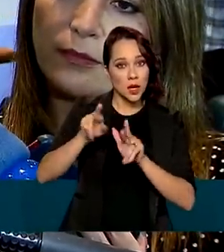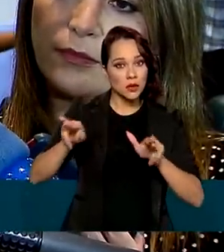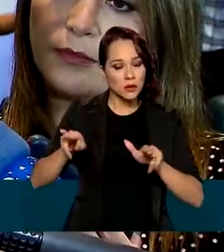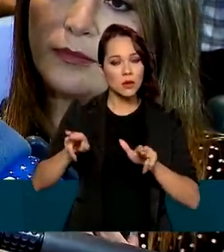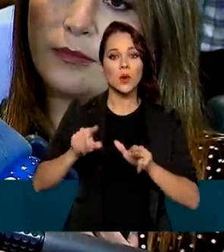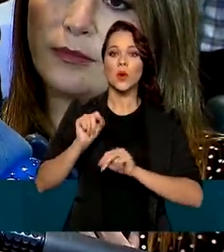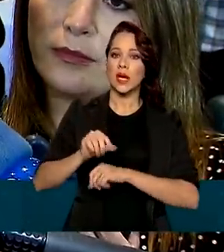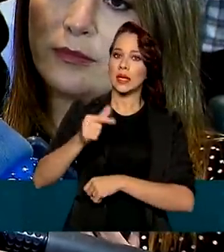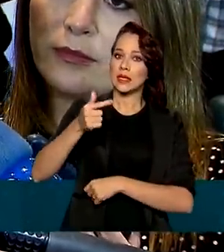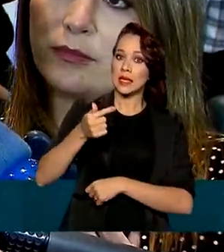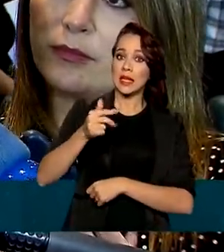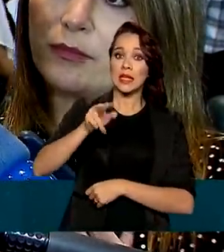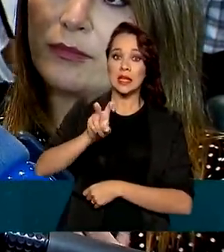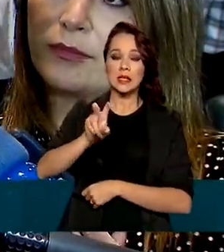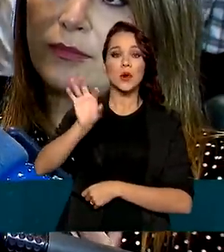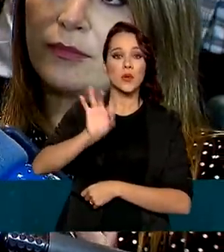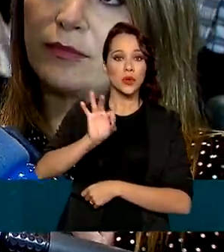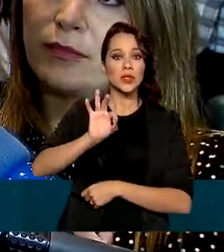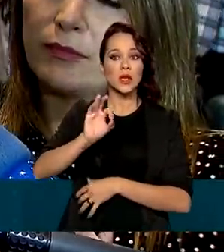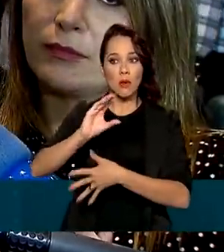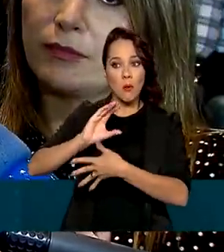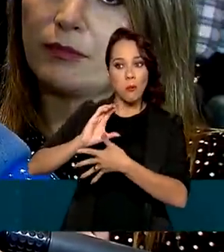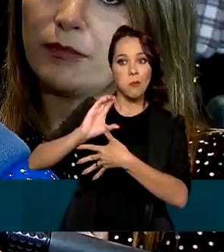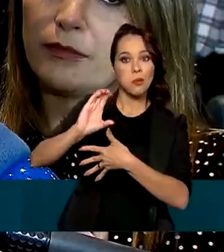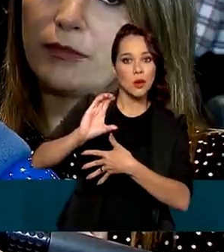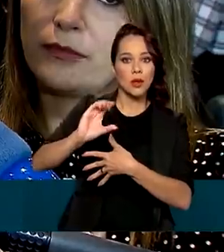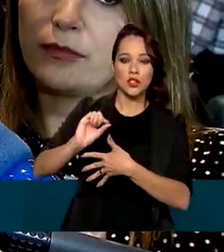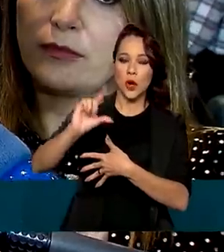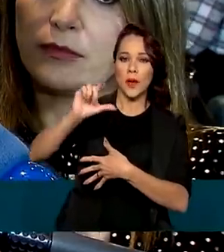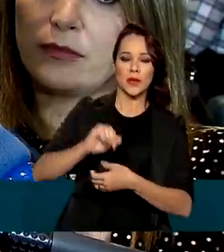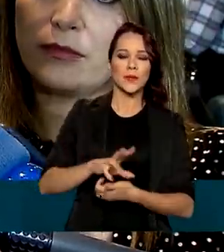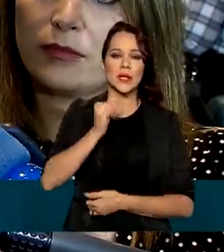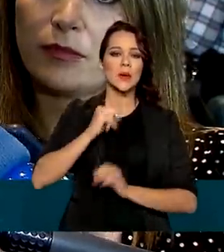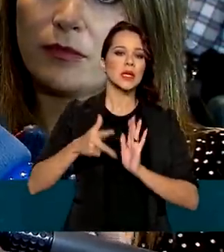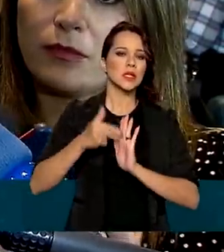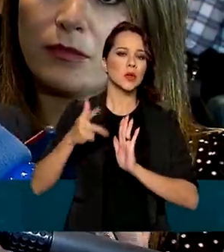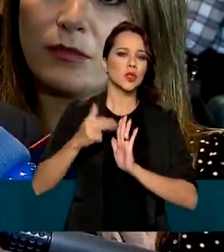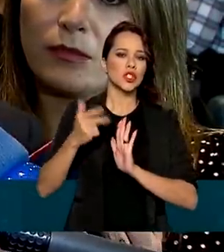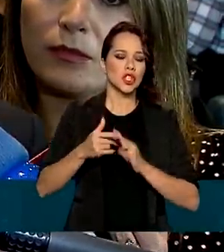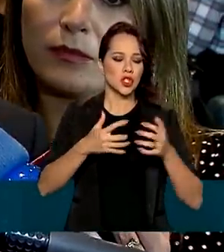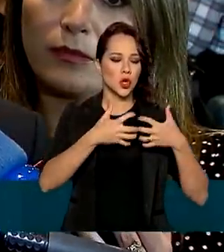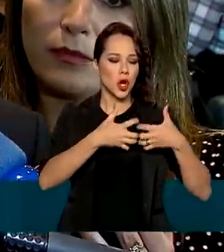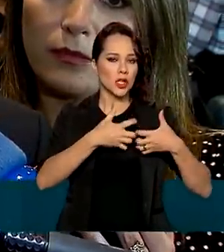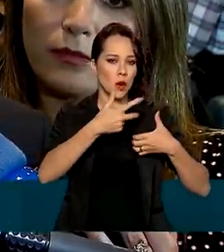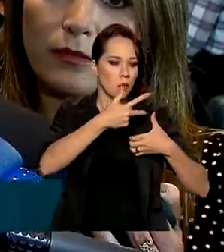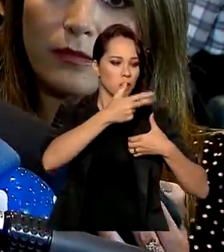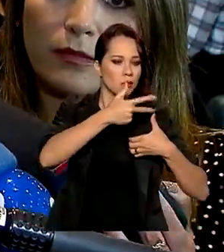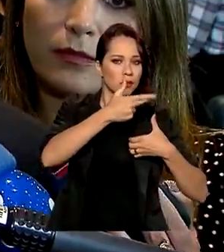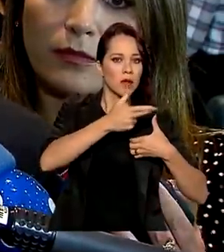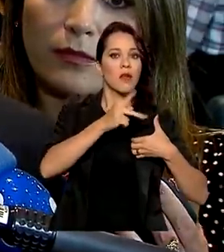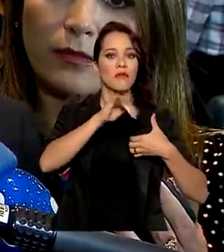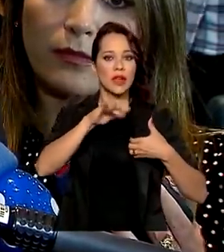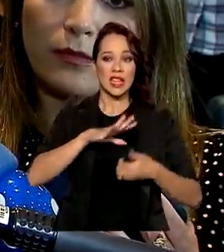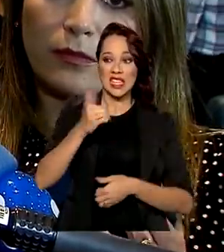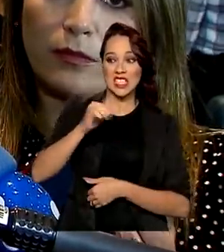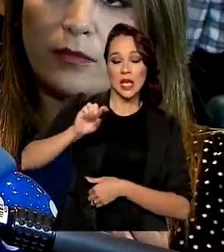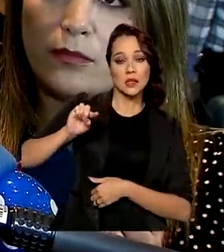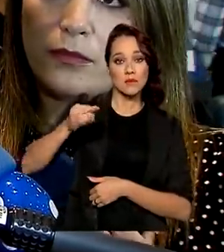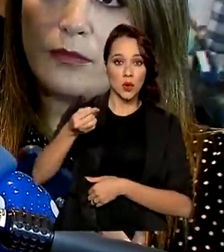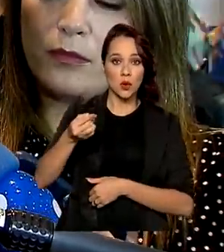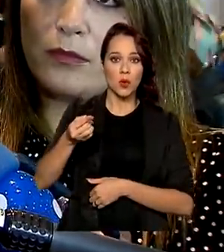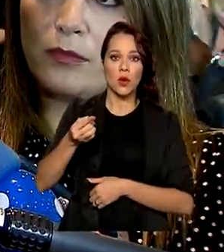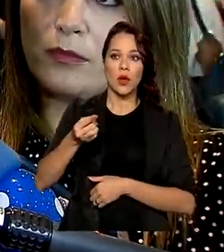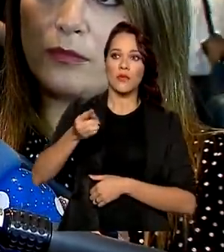momento, 75% de aumento. Por exemplo, uma cirurgia de revascularização do miocárdio, ela vai sair de 10 mil